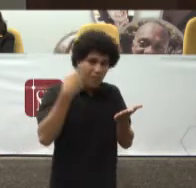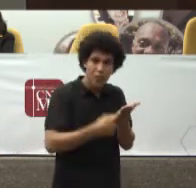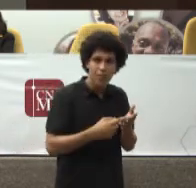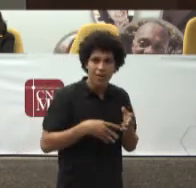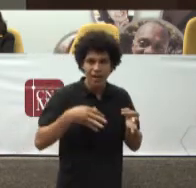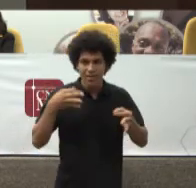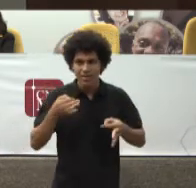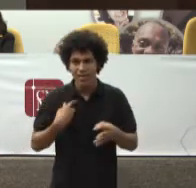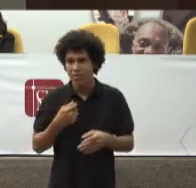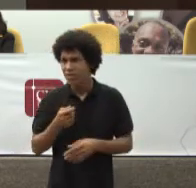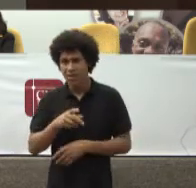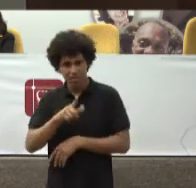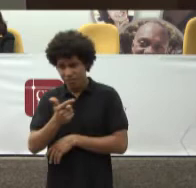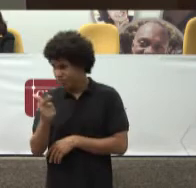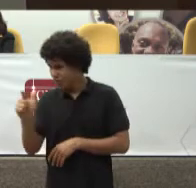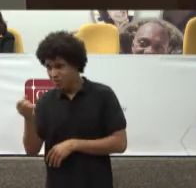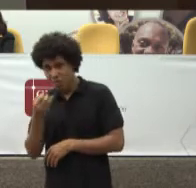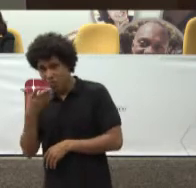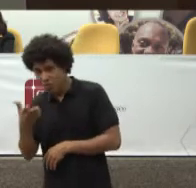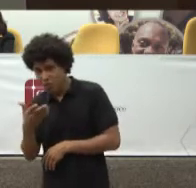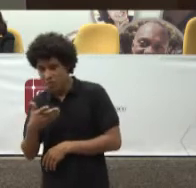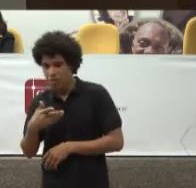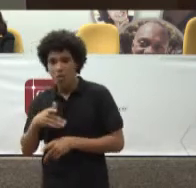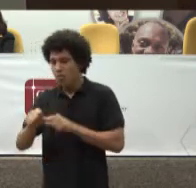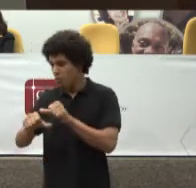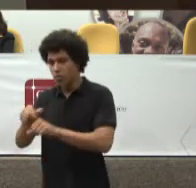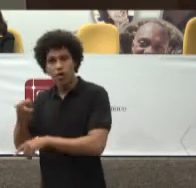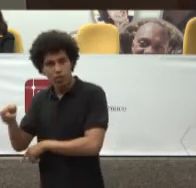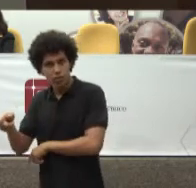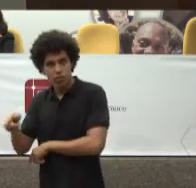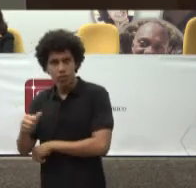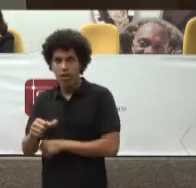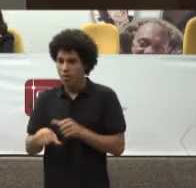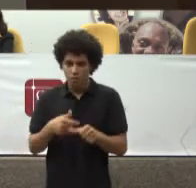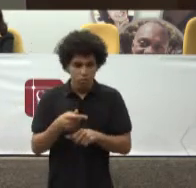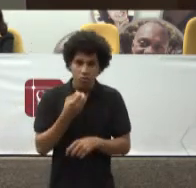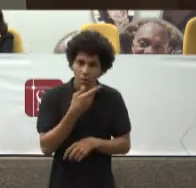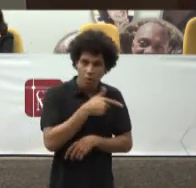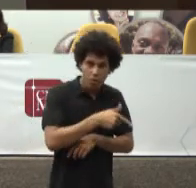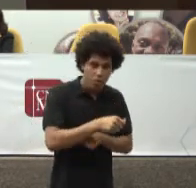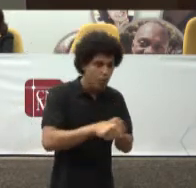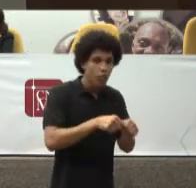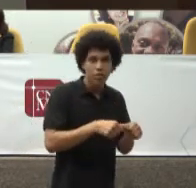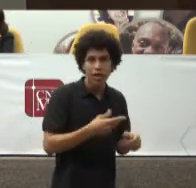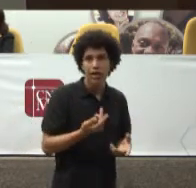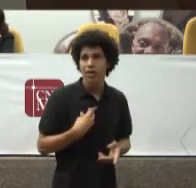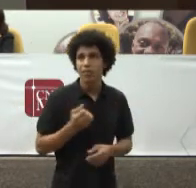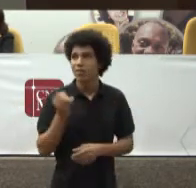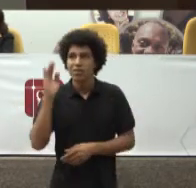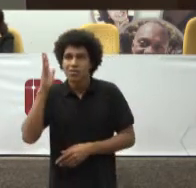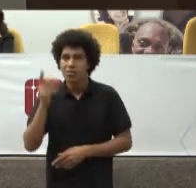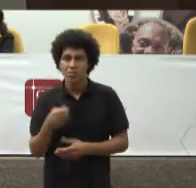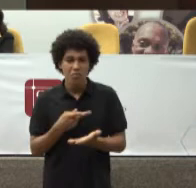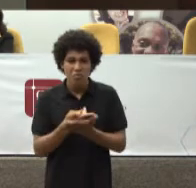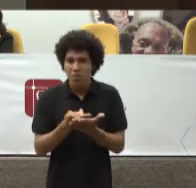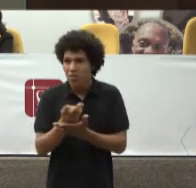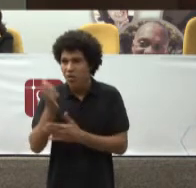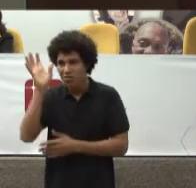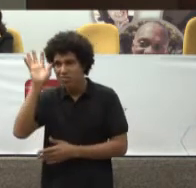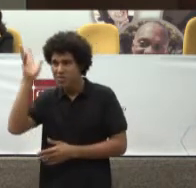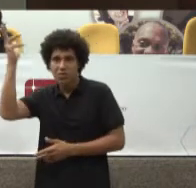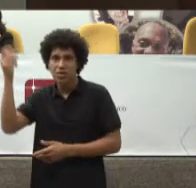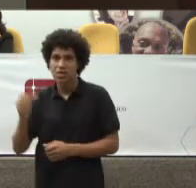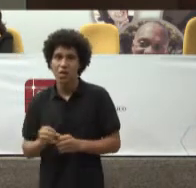Está sendo Bem atendido Pelo sistema Único de saúde Em vez de Buscar Soluções Ou buscar Providências